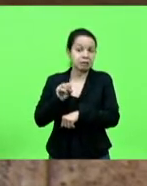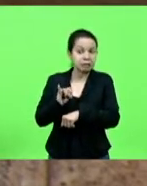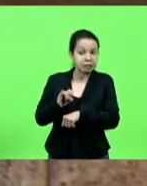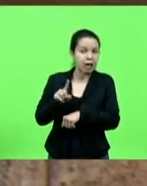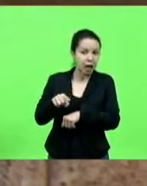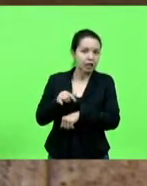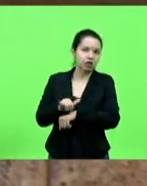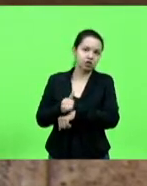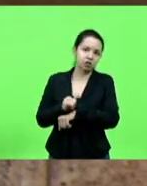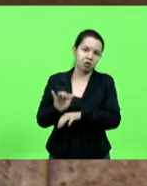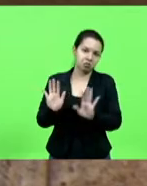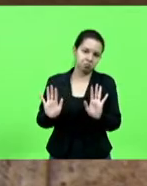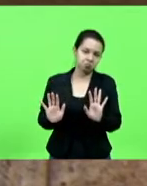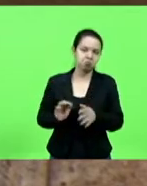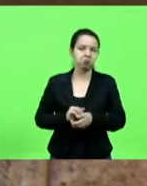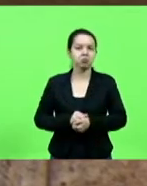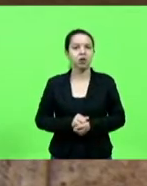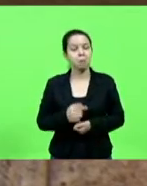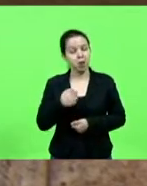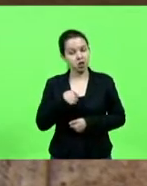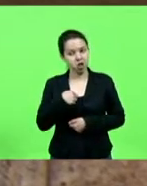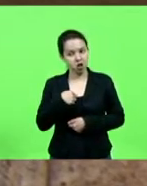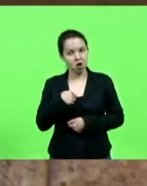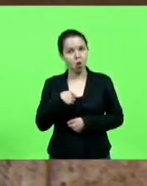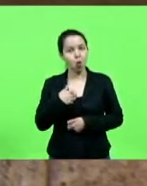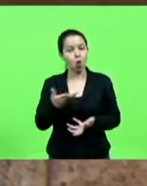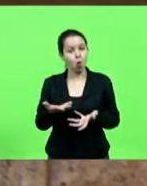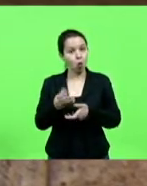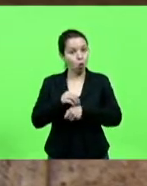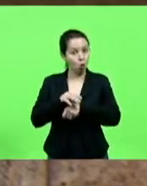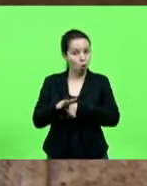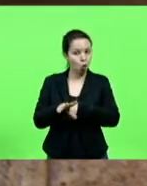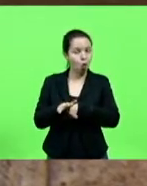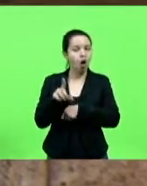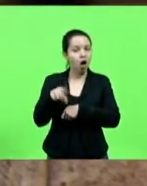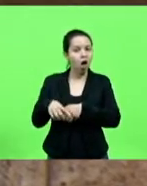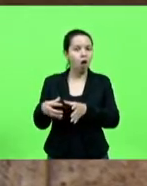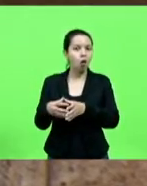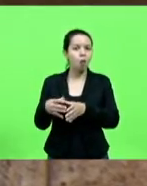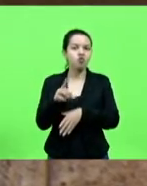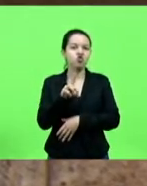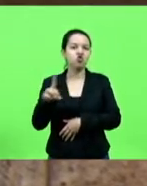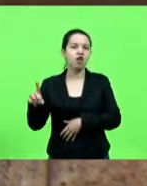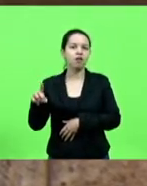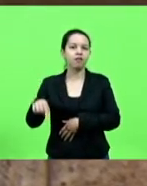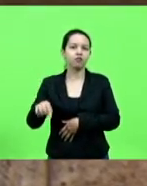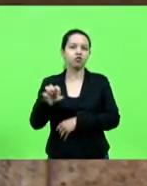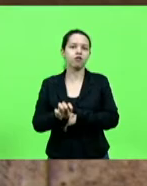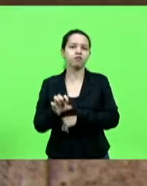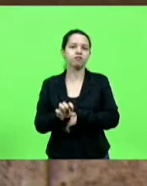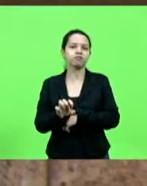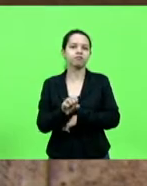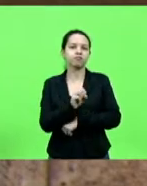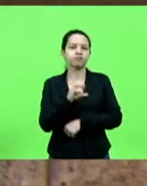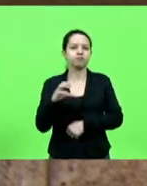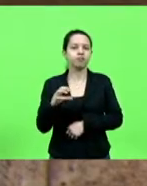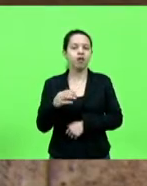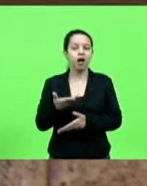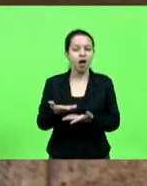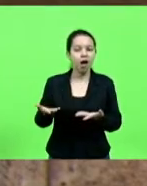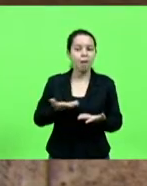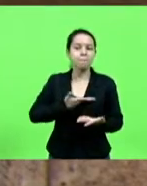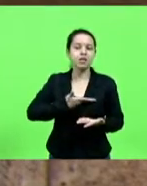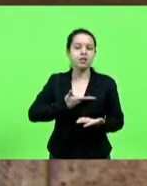isso. Mas o meu recado muito importante hoje vai para a direita no Estado de Santa Catarina. Para os meus amigos